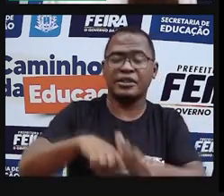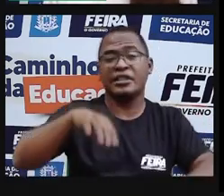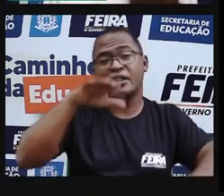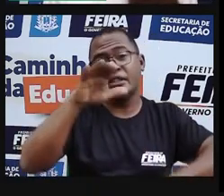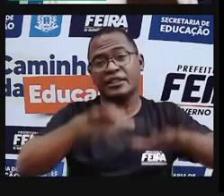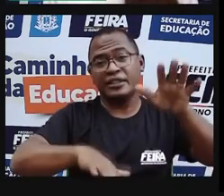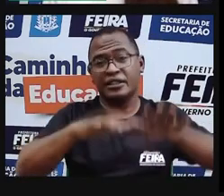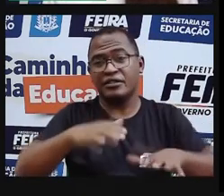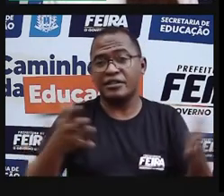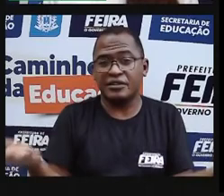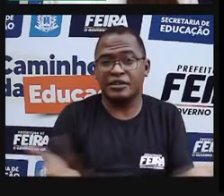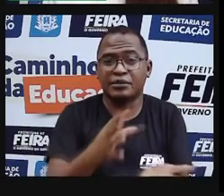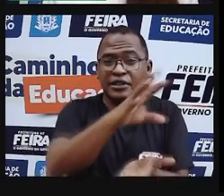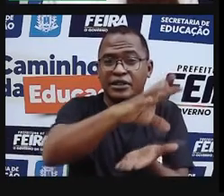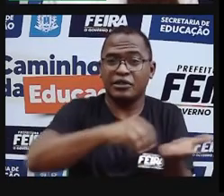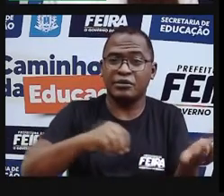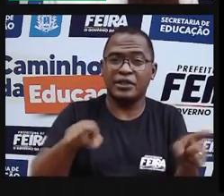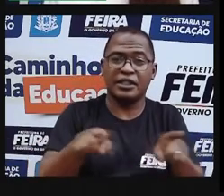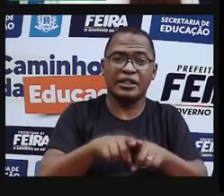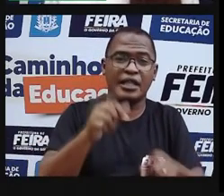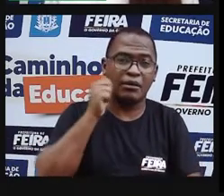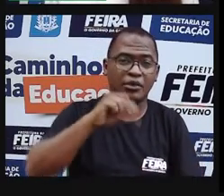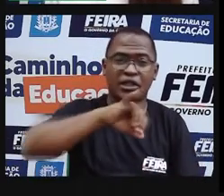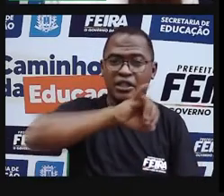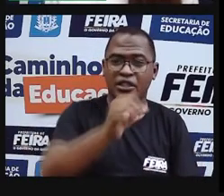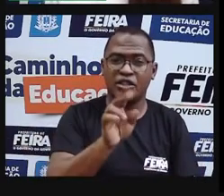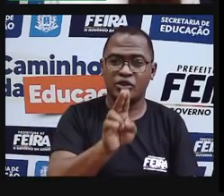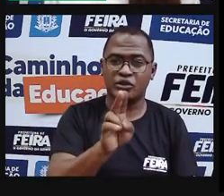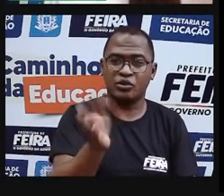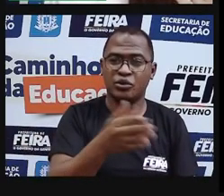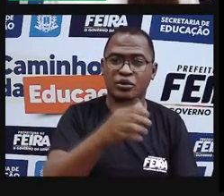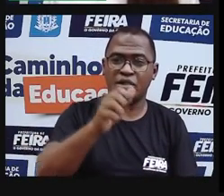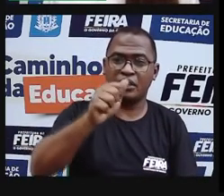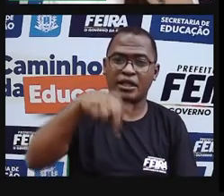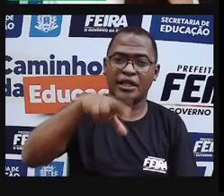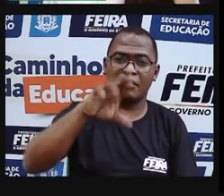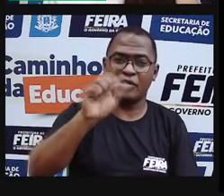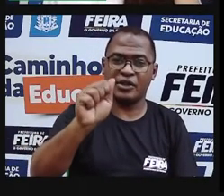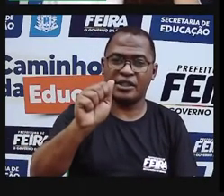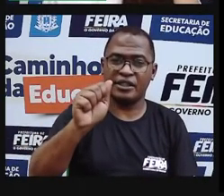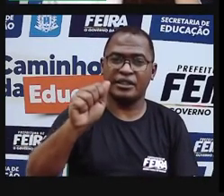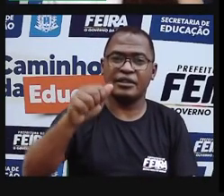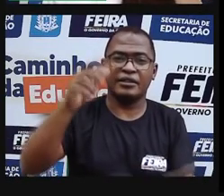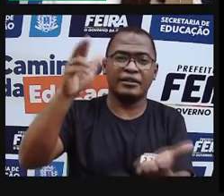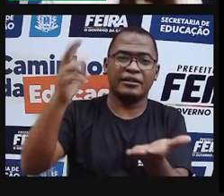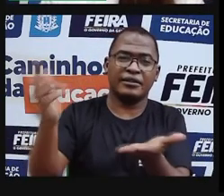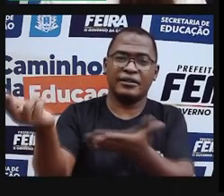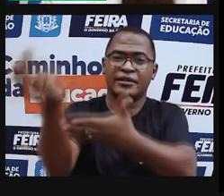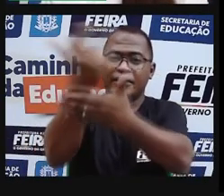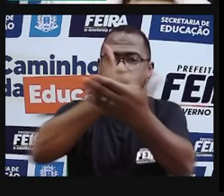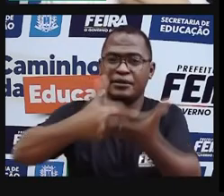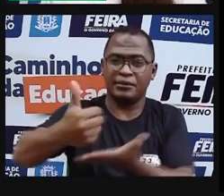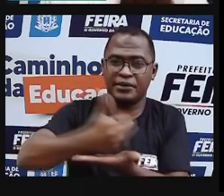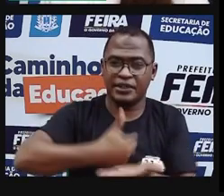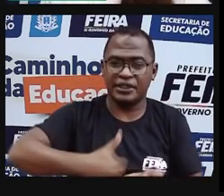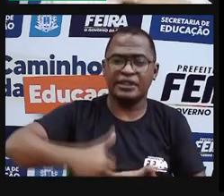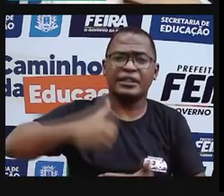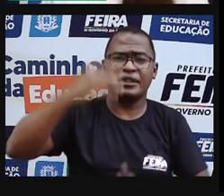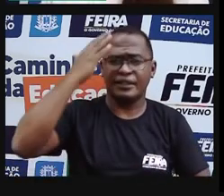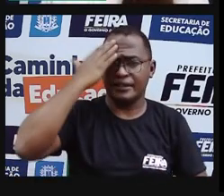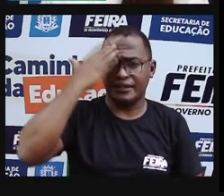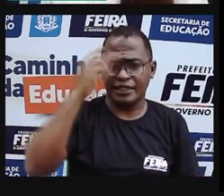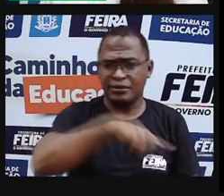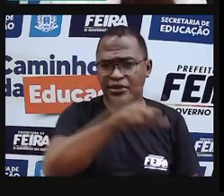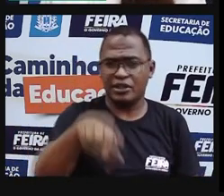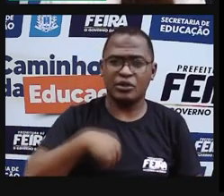fazendo como o Ju Amora está tentando fazer arte. Quem gosta de pintar, eu sei que tem muitos alunos da EJA que gostam de desenhar,